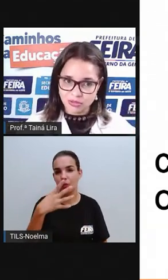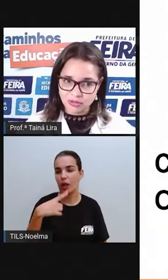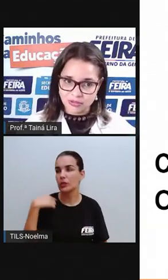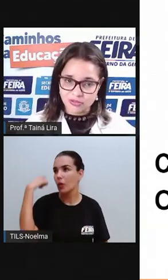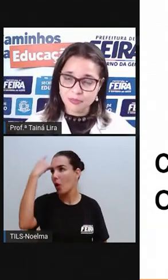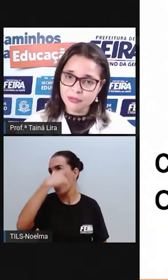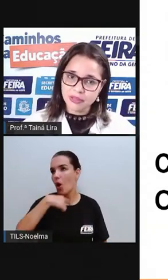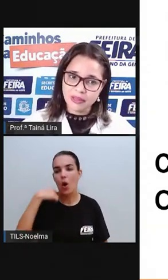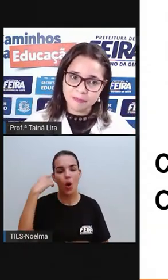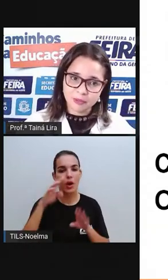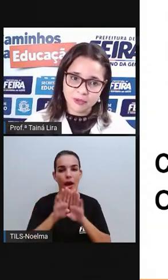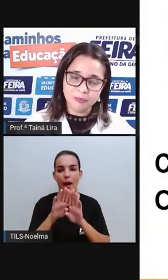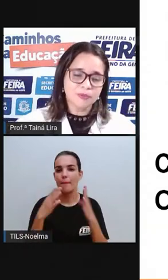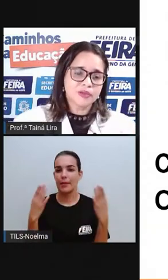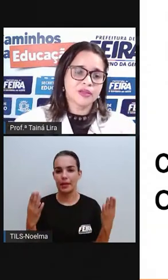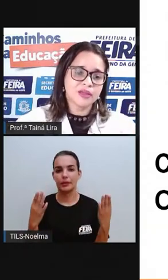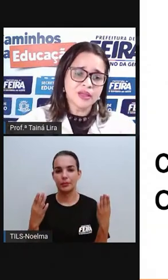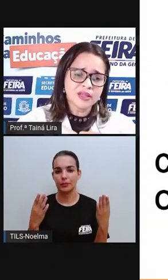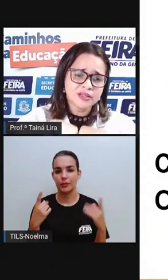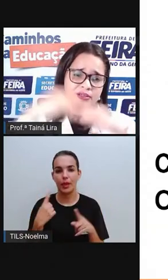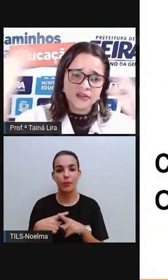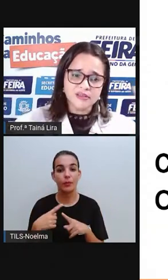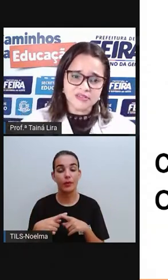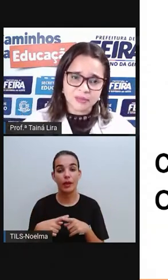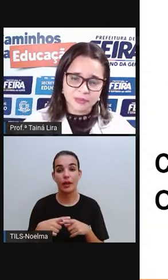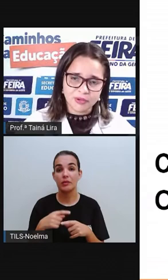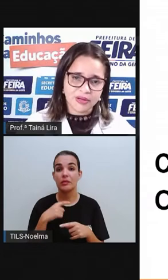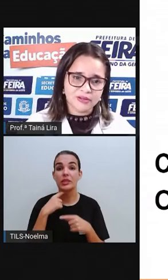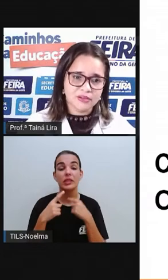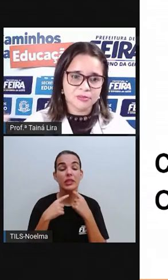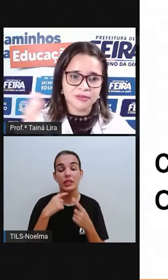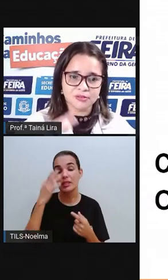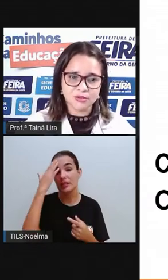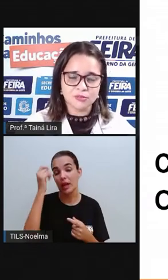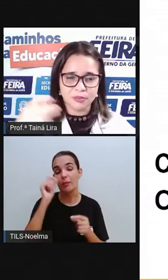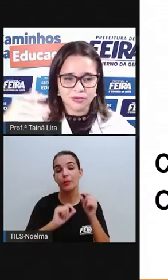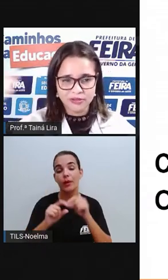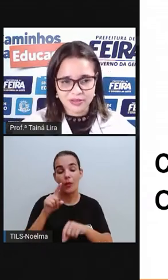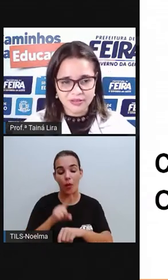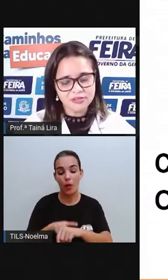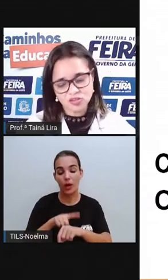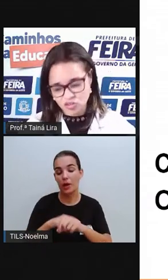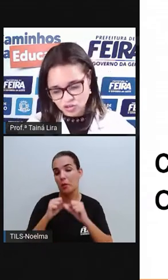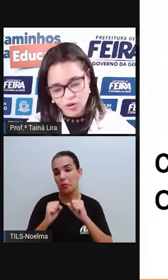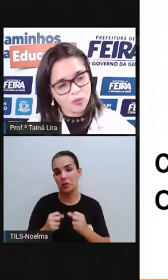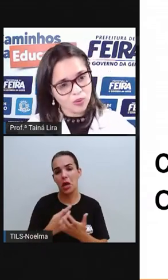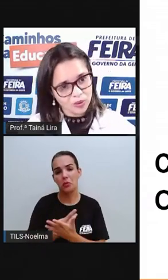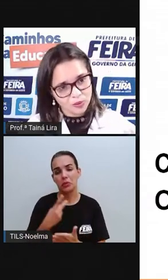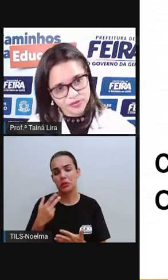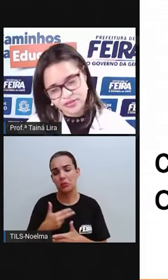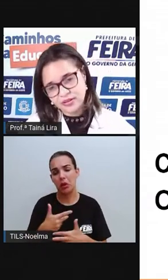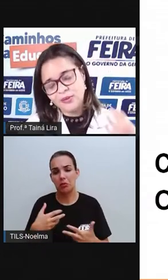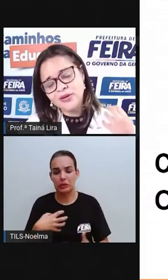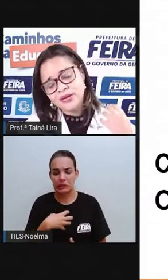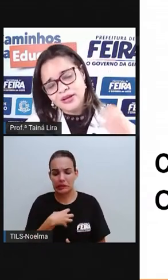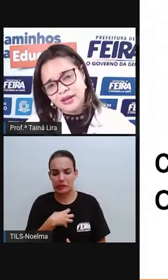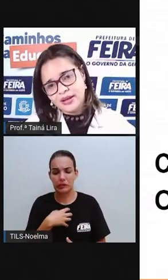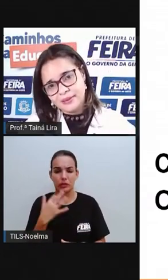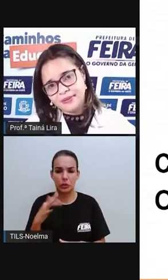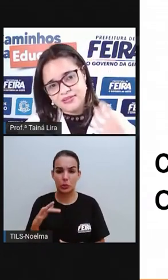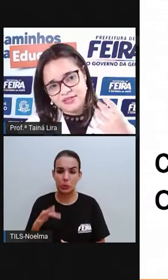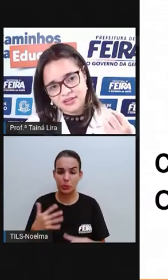horas. Por quê, PROE? Porque ninguém sabe o horário que as pessoas podem, né, sentir alguma coisa. Então,